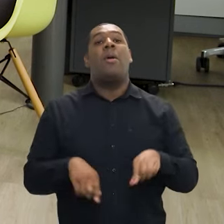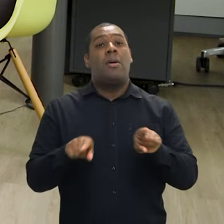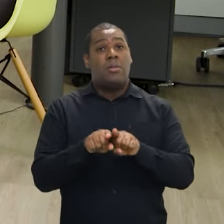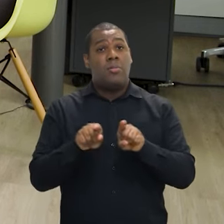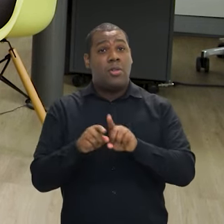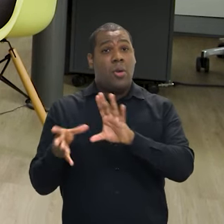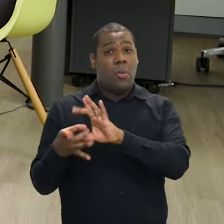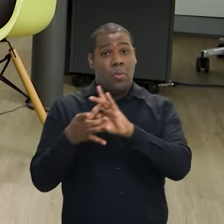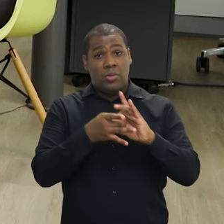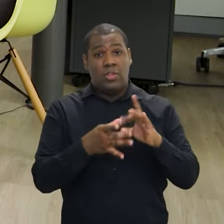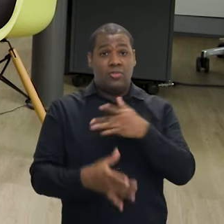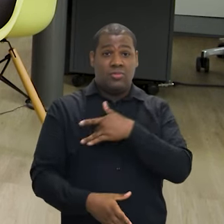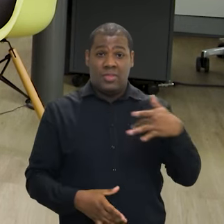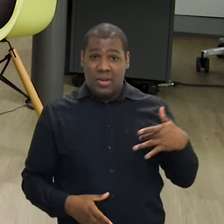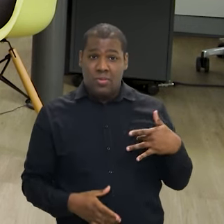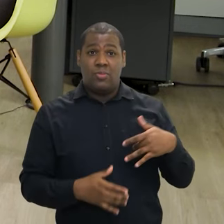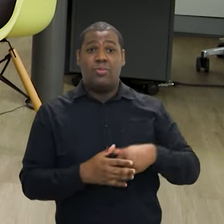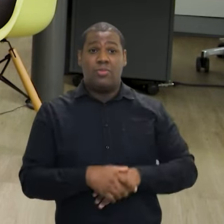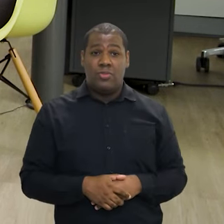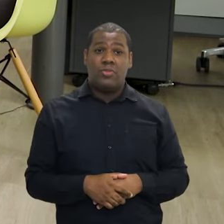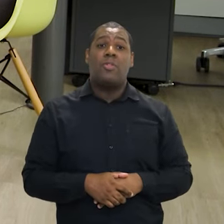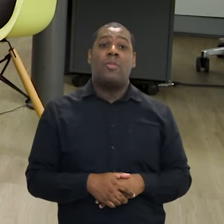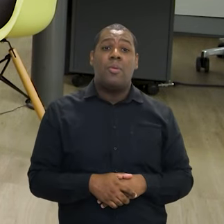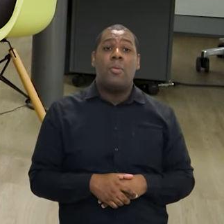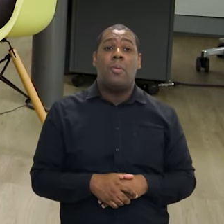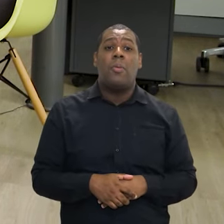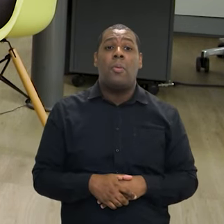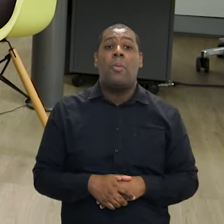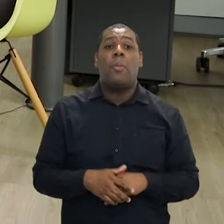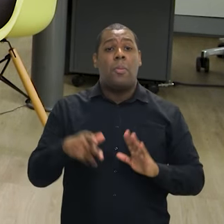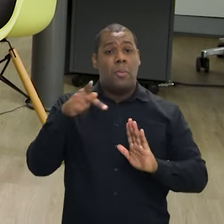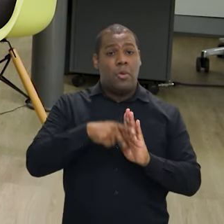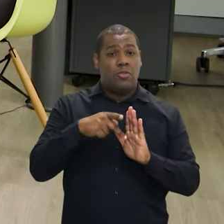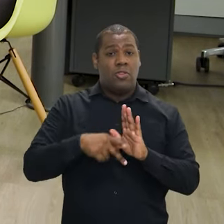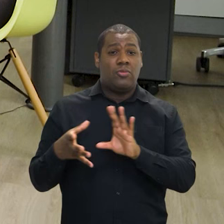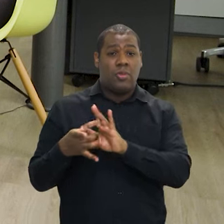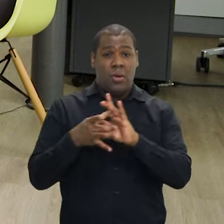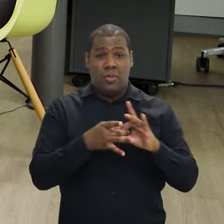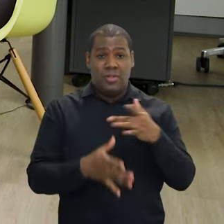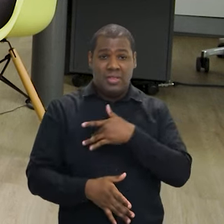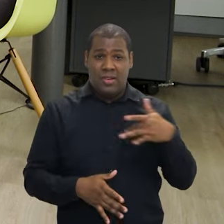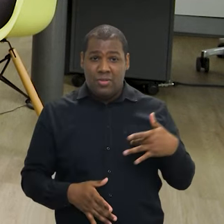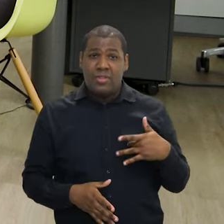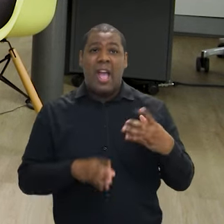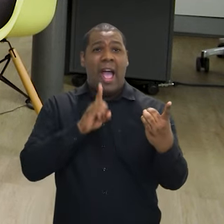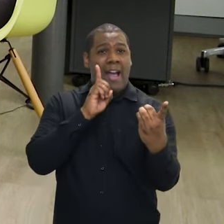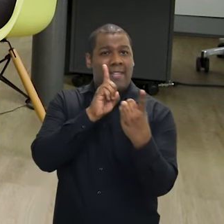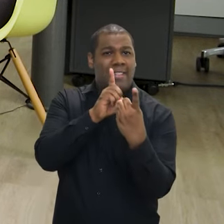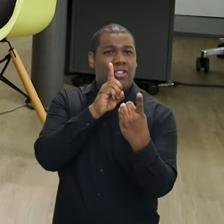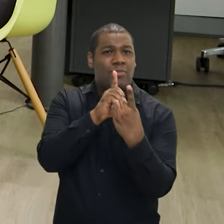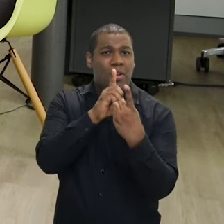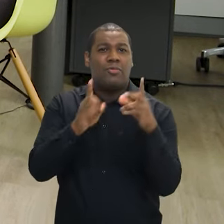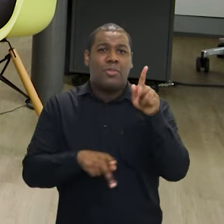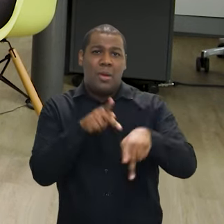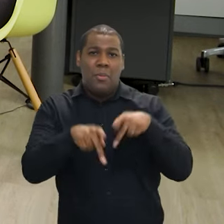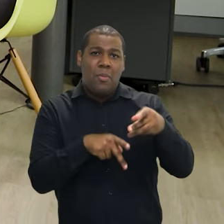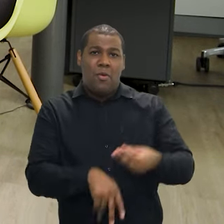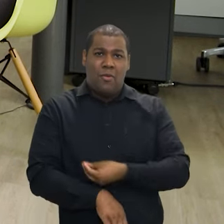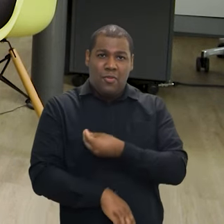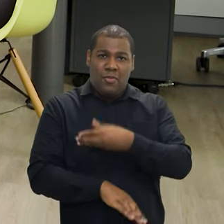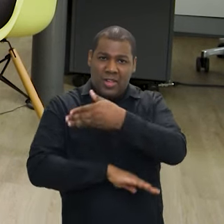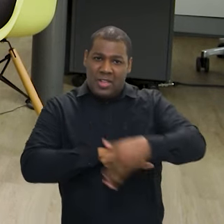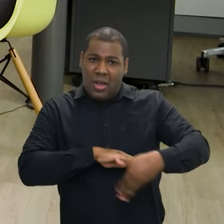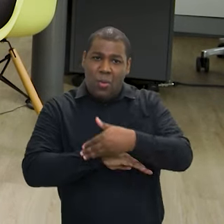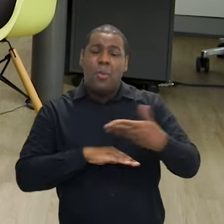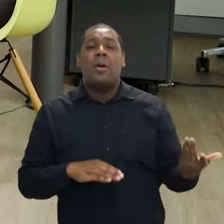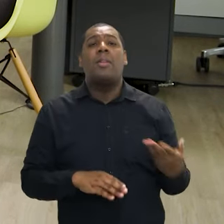muito importante, que foi desenhado dentro do programa, especialmente pensado para o atendimento da população em situação de rua com